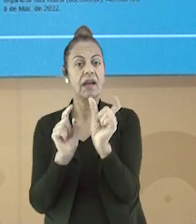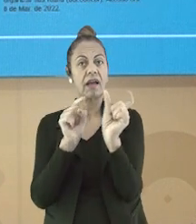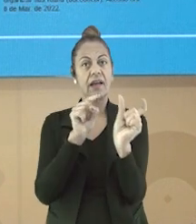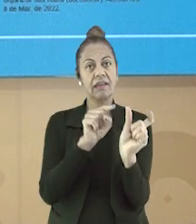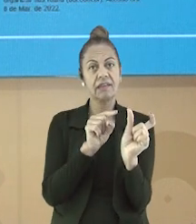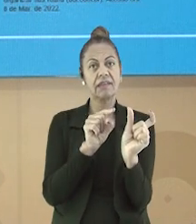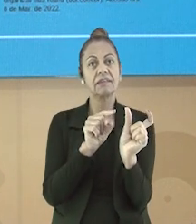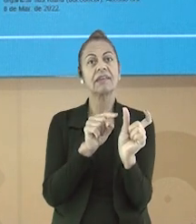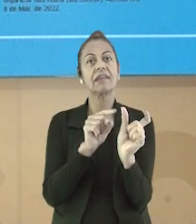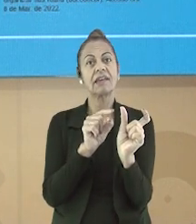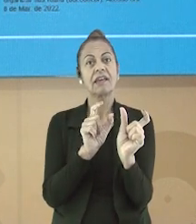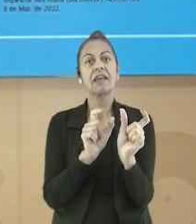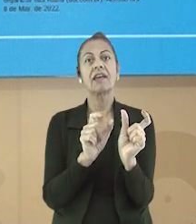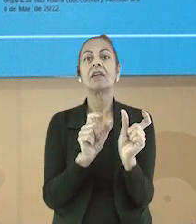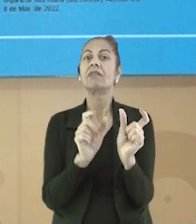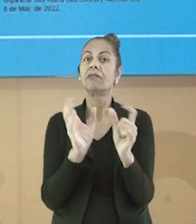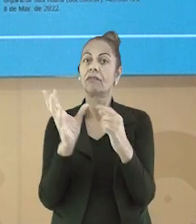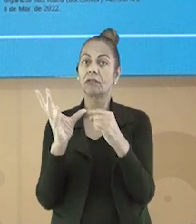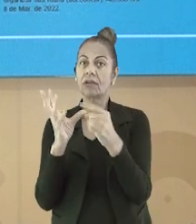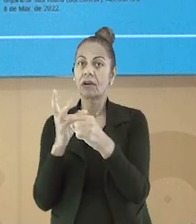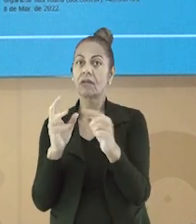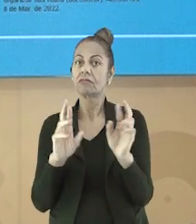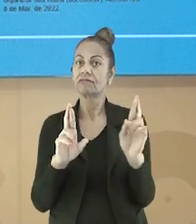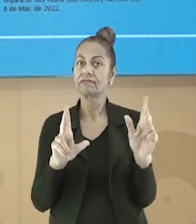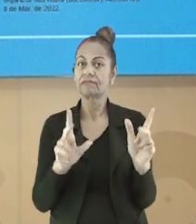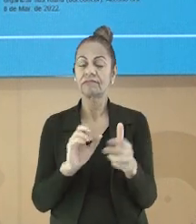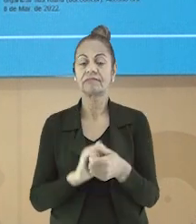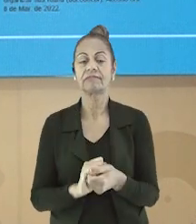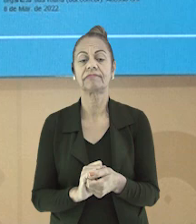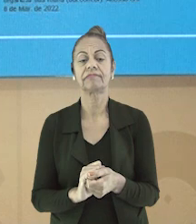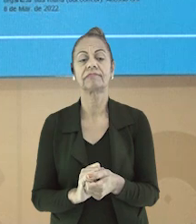com uma vogal diferente. Veja o exemplo.